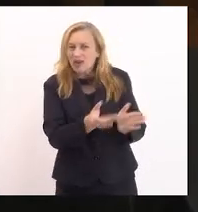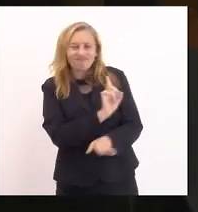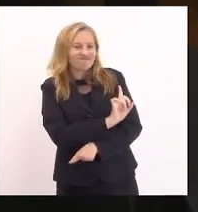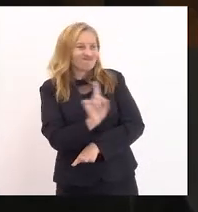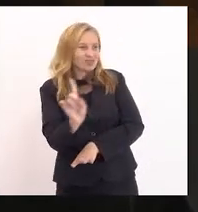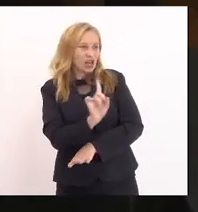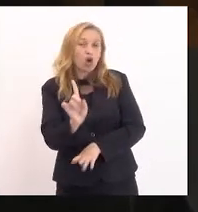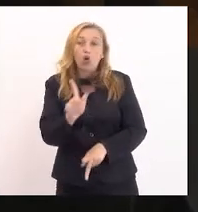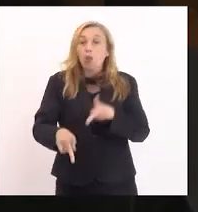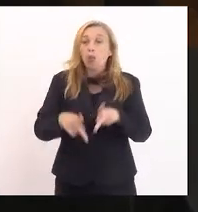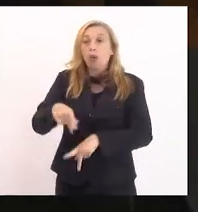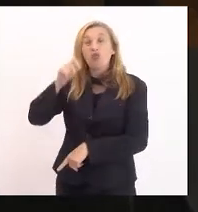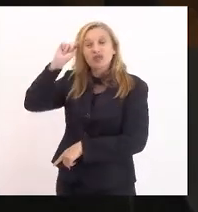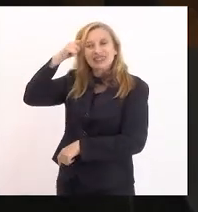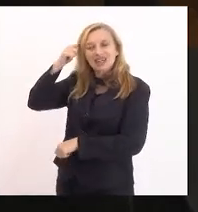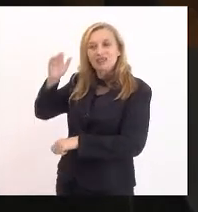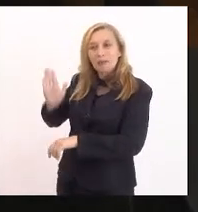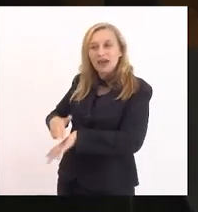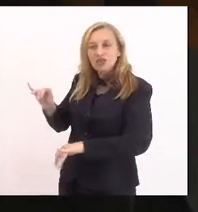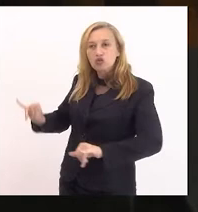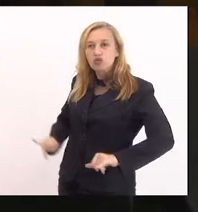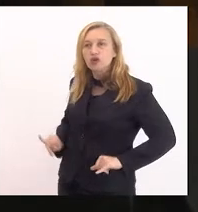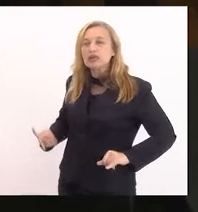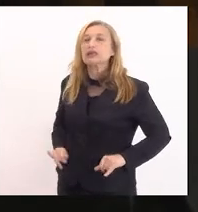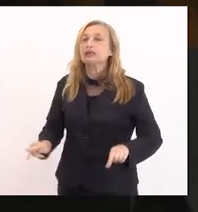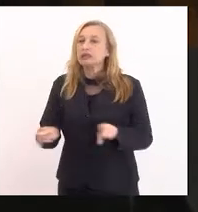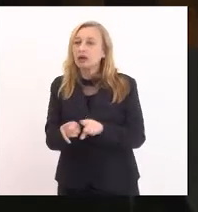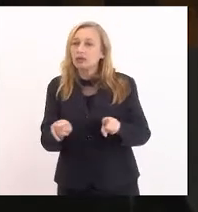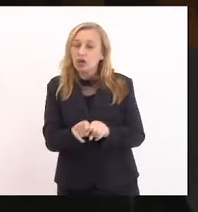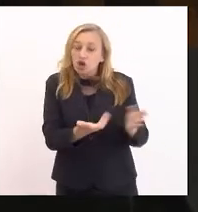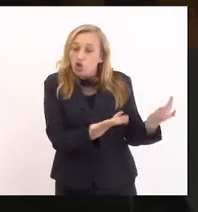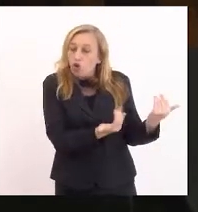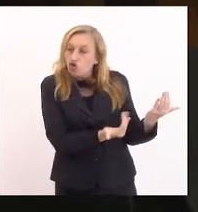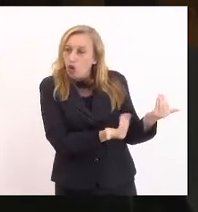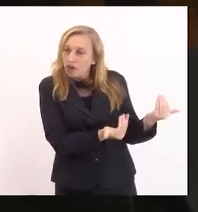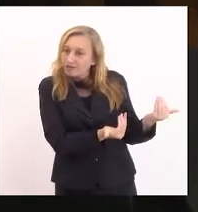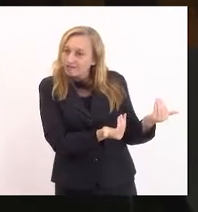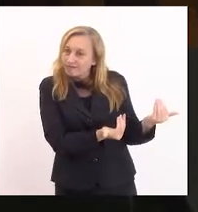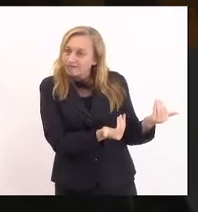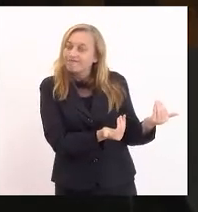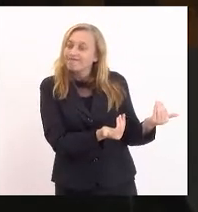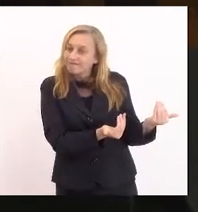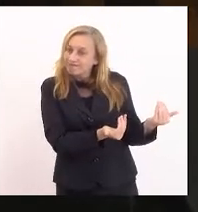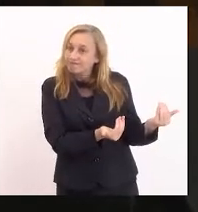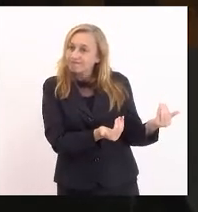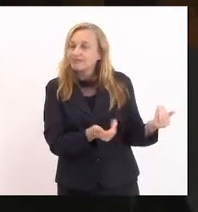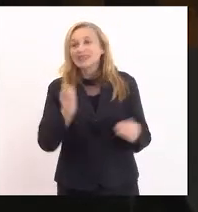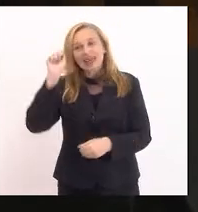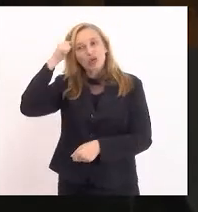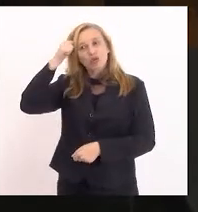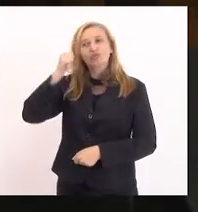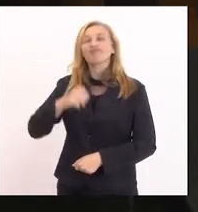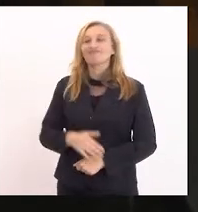a população negra e, mais especificamente, a juventude popular negra.